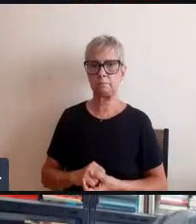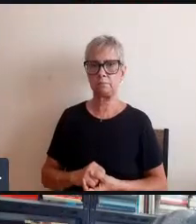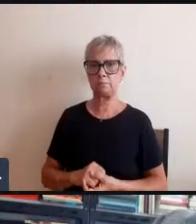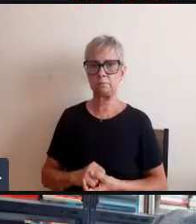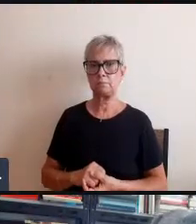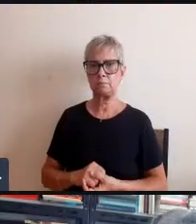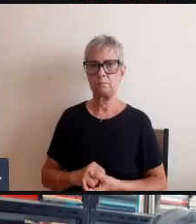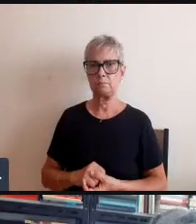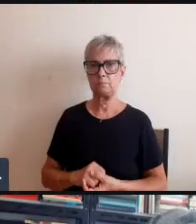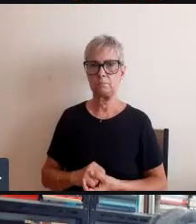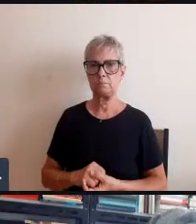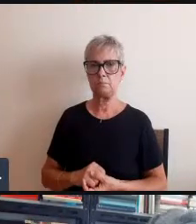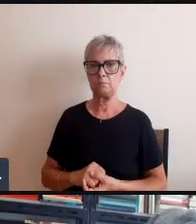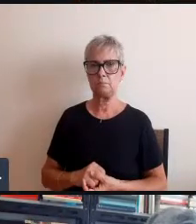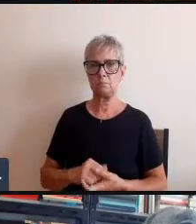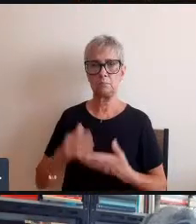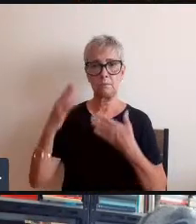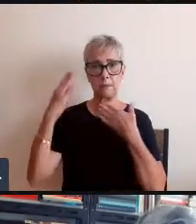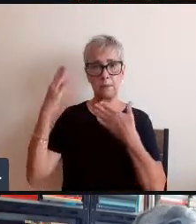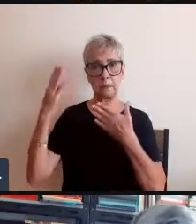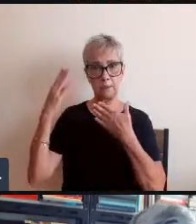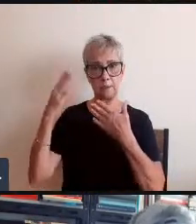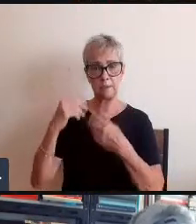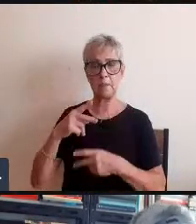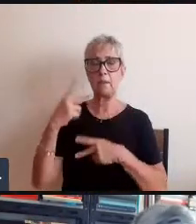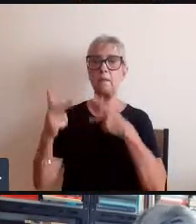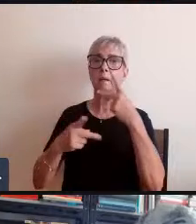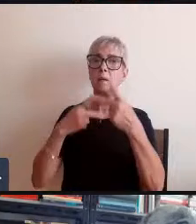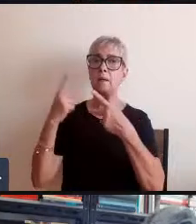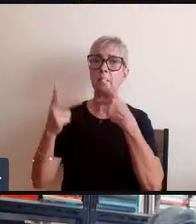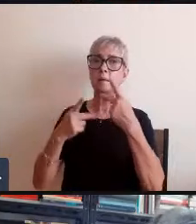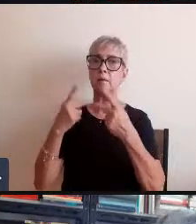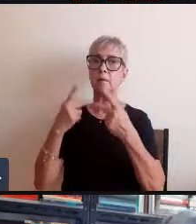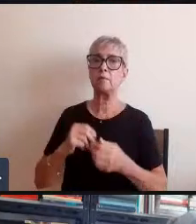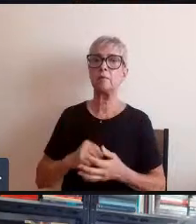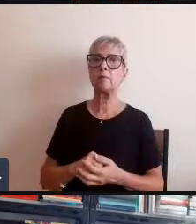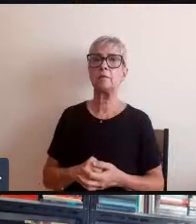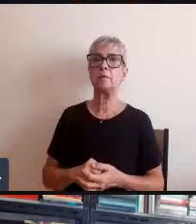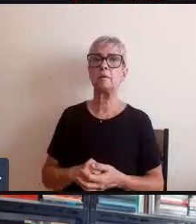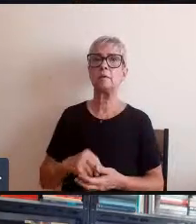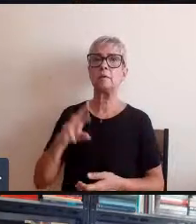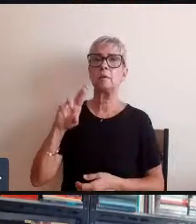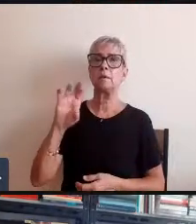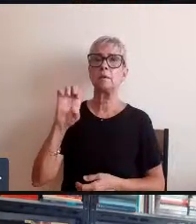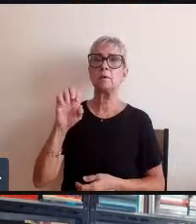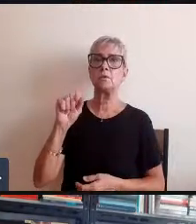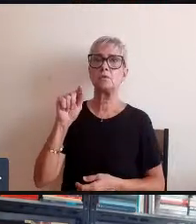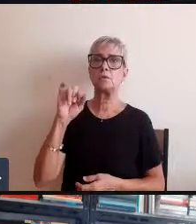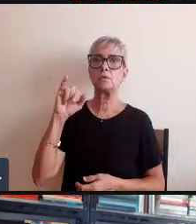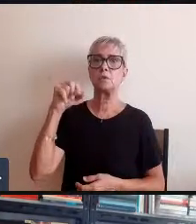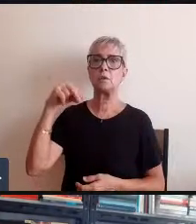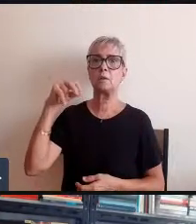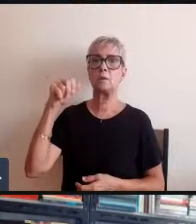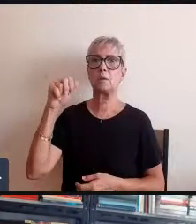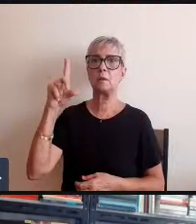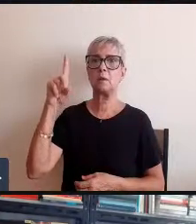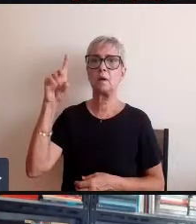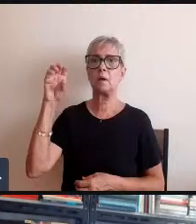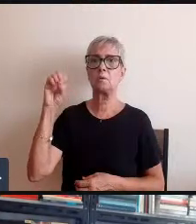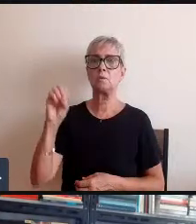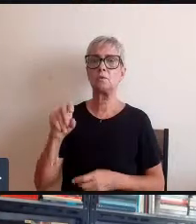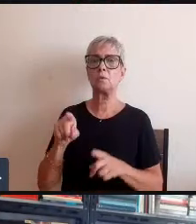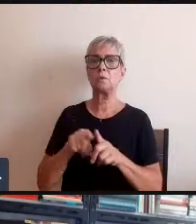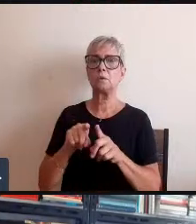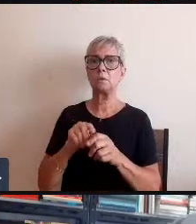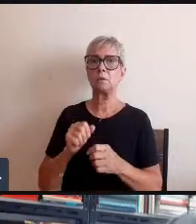queria agradecer aqui a fala tanto do Reginaldo quanto da Maria Clara e chegou aqui